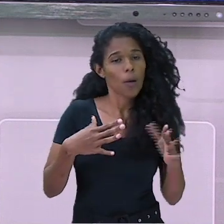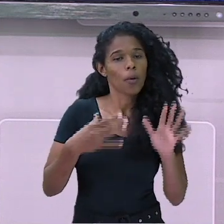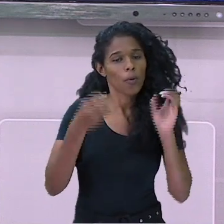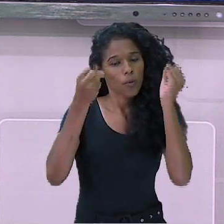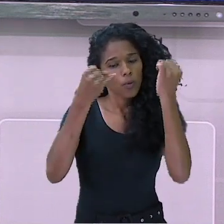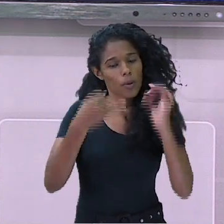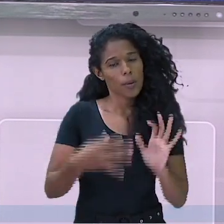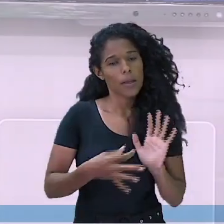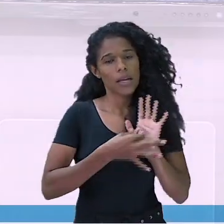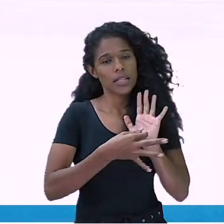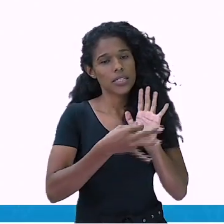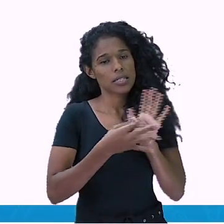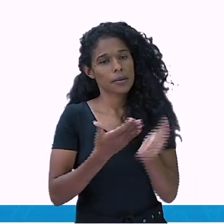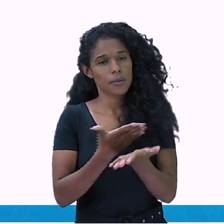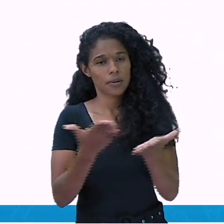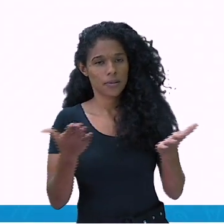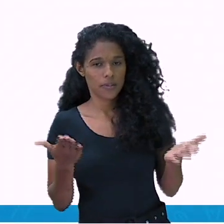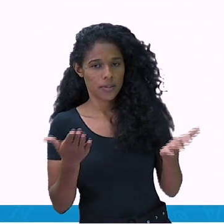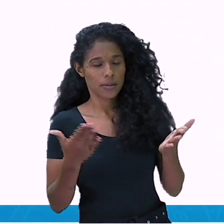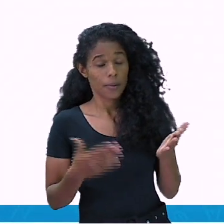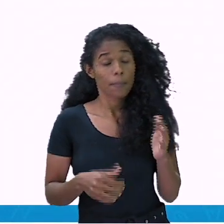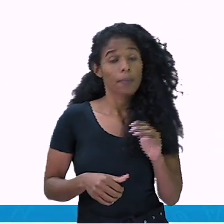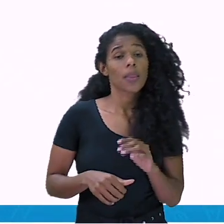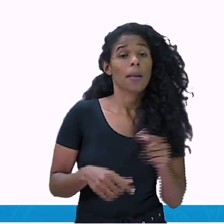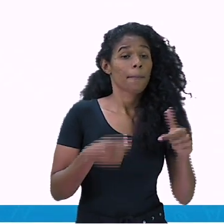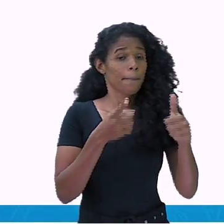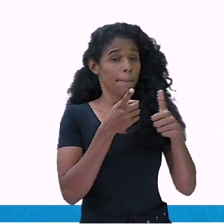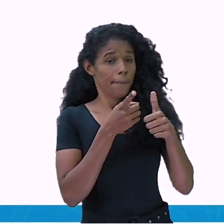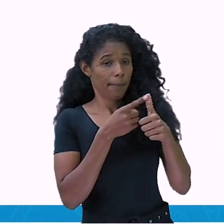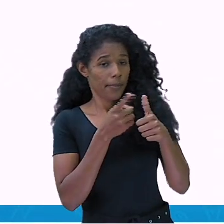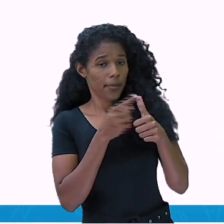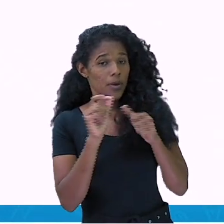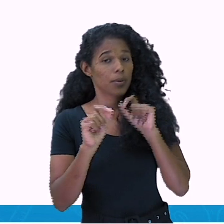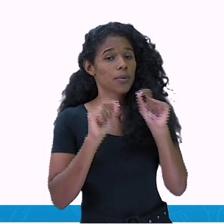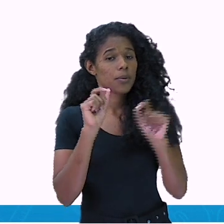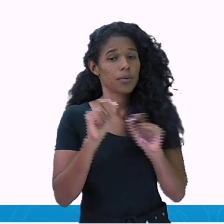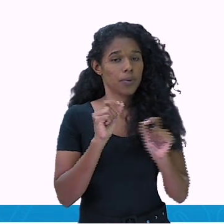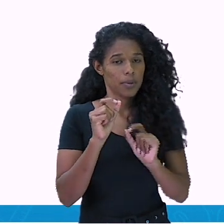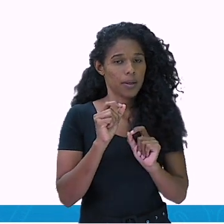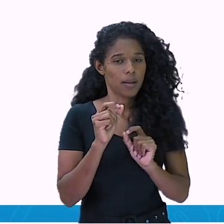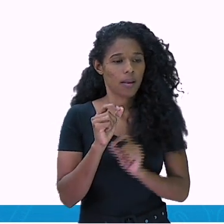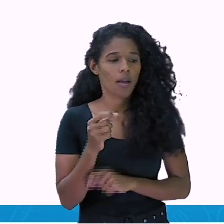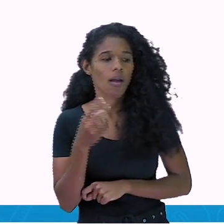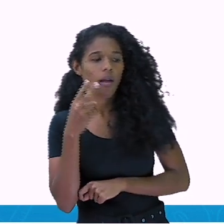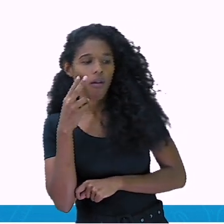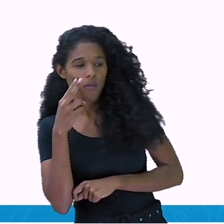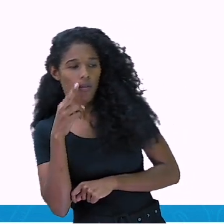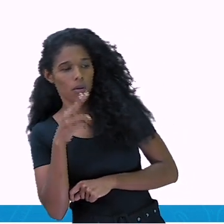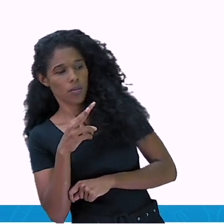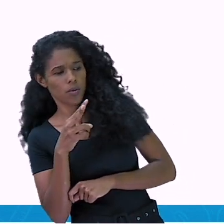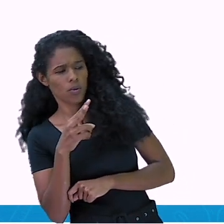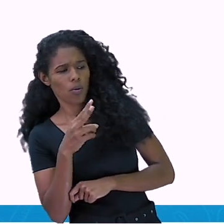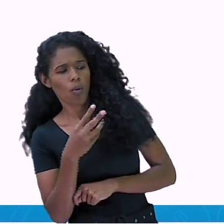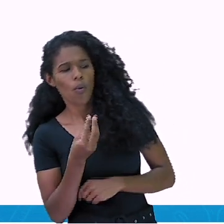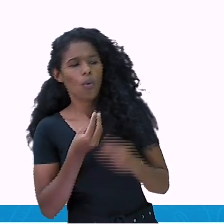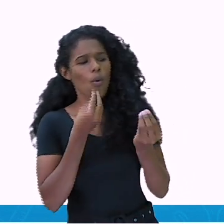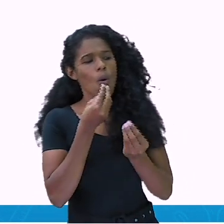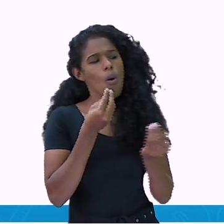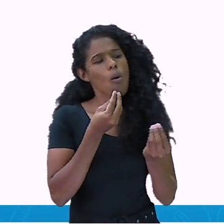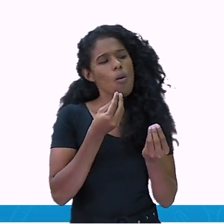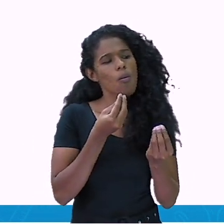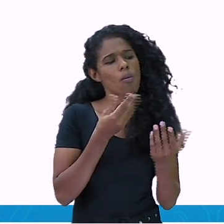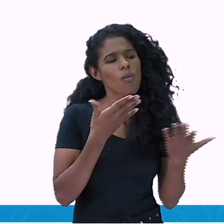Atente-se à forma como você identifica a pessoa. Ao se referir às pessoas, dizemos pessoa